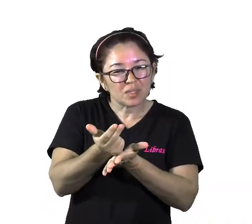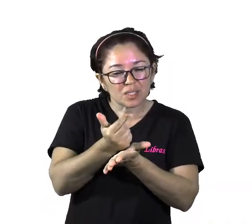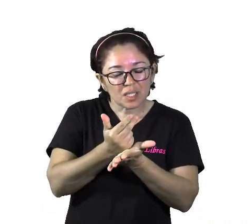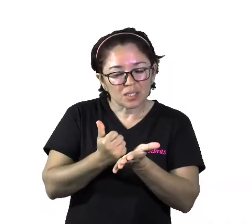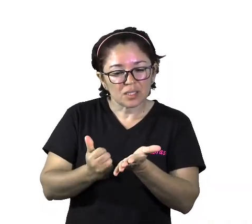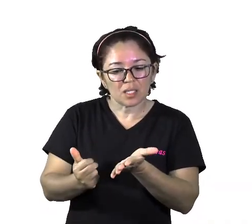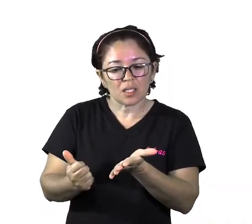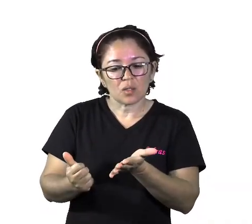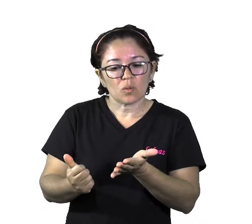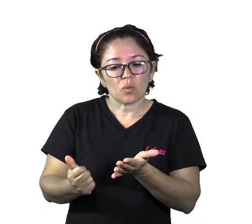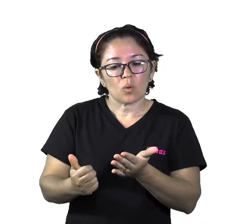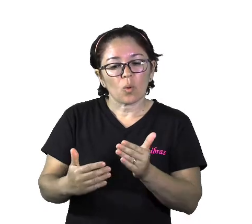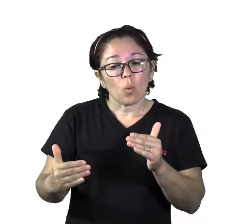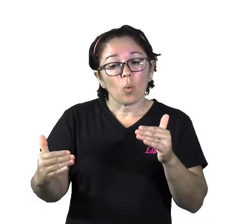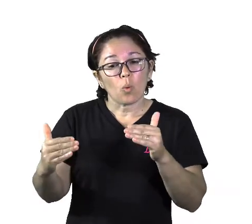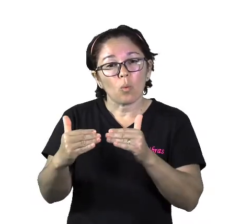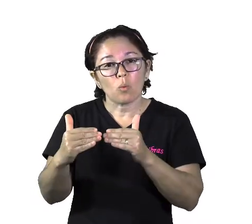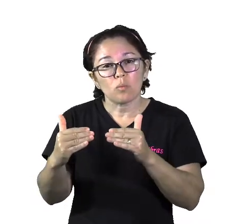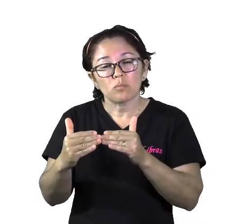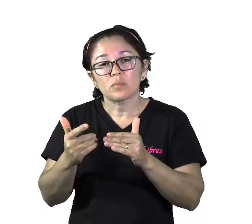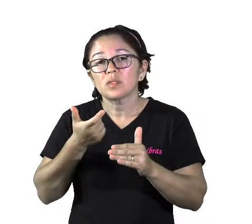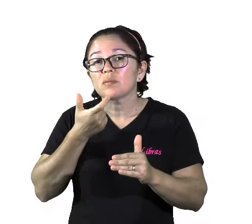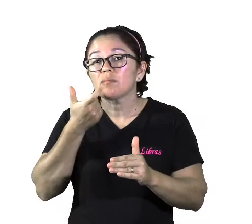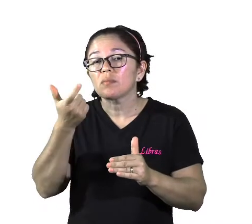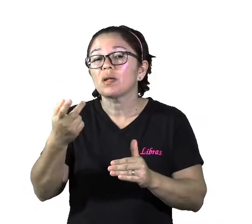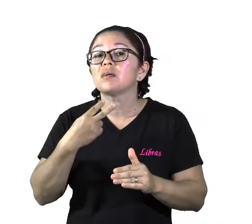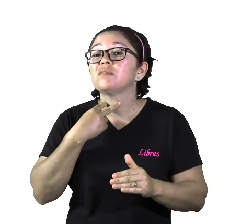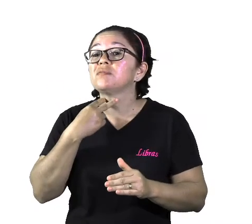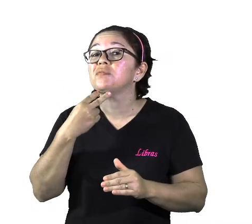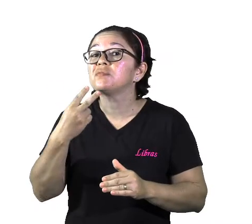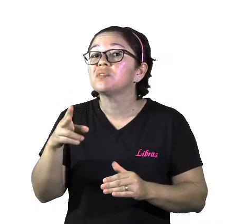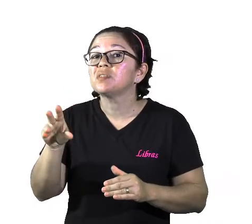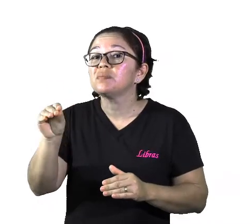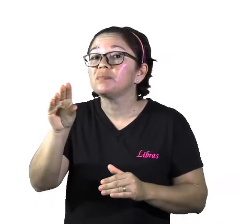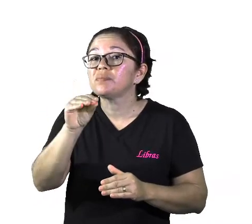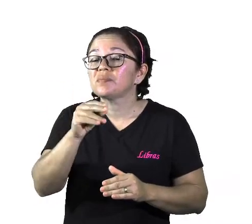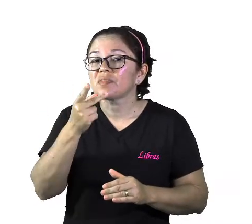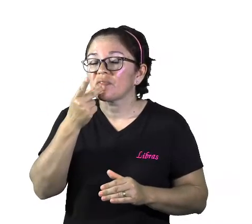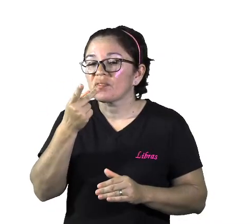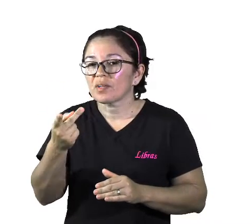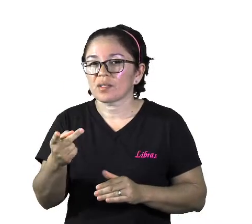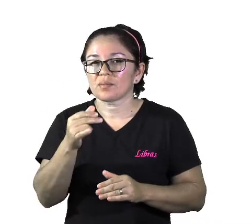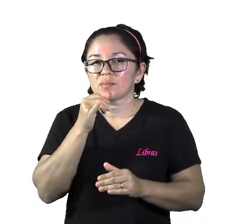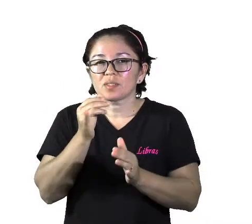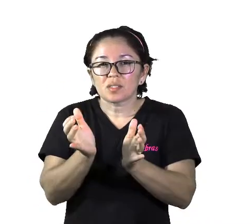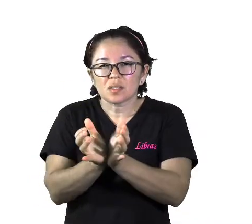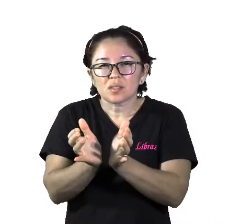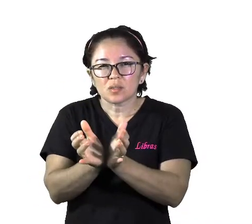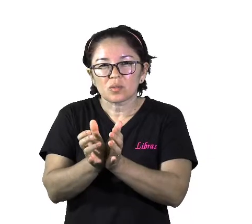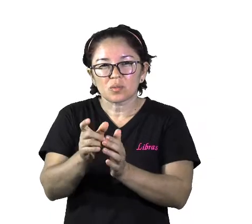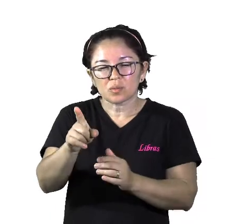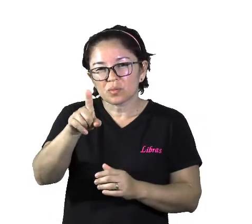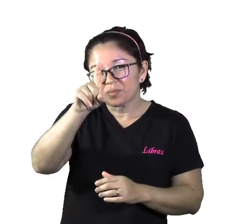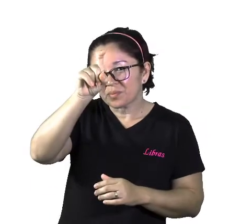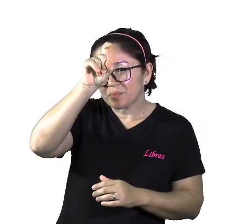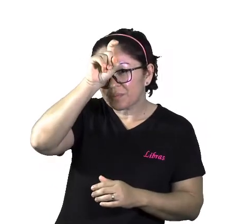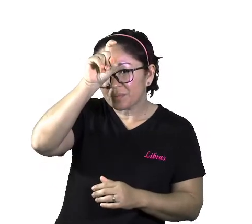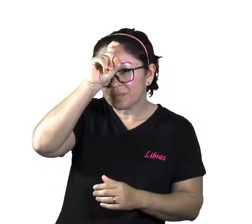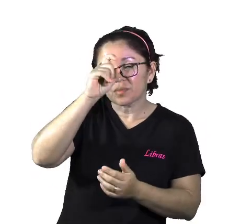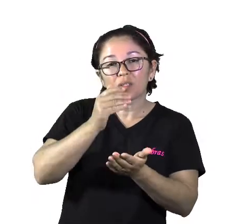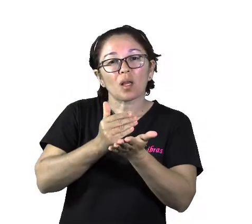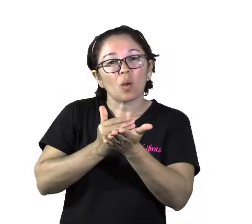surgiu os sinais fonéticos e foram os egípcios que criaram a escrita com os